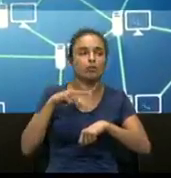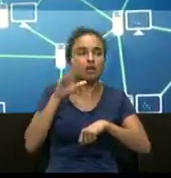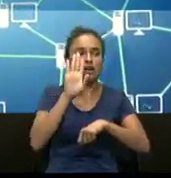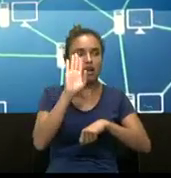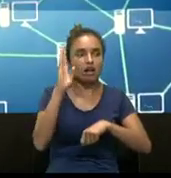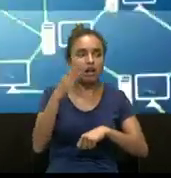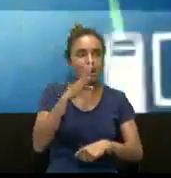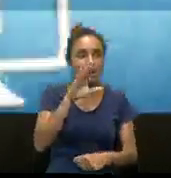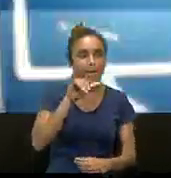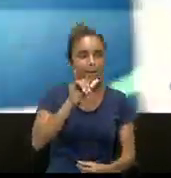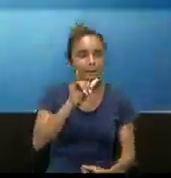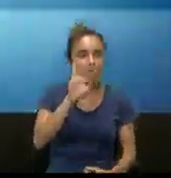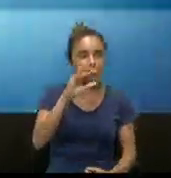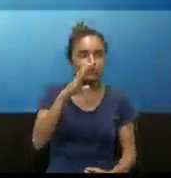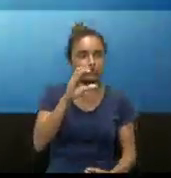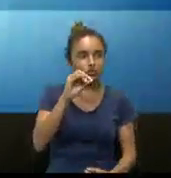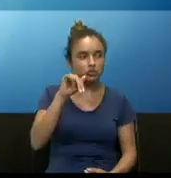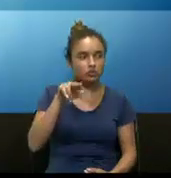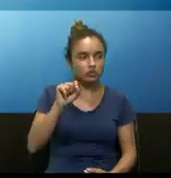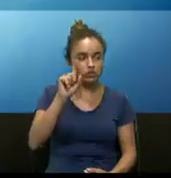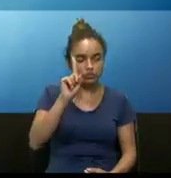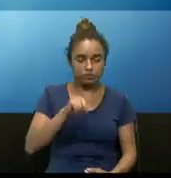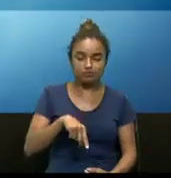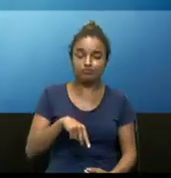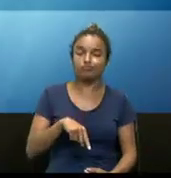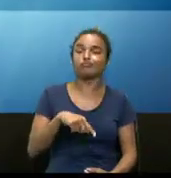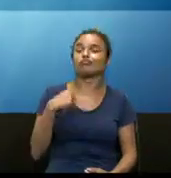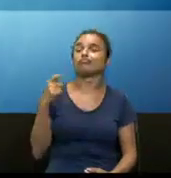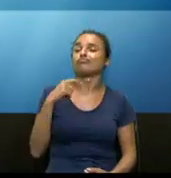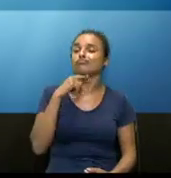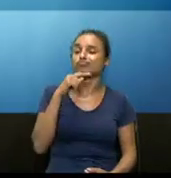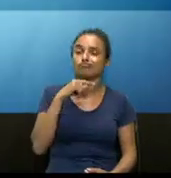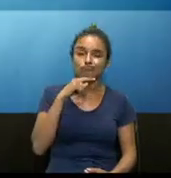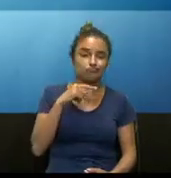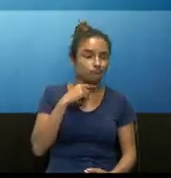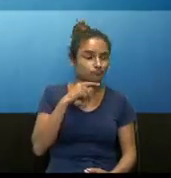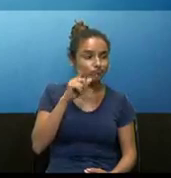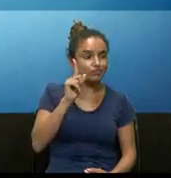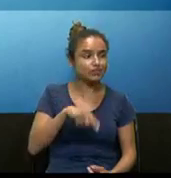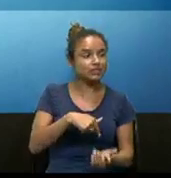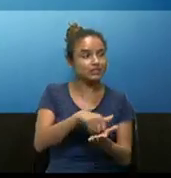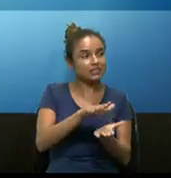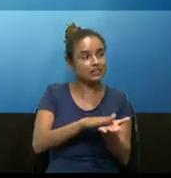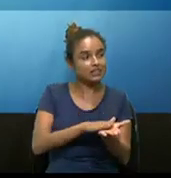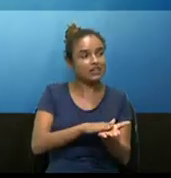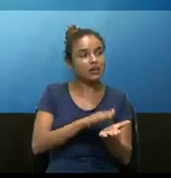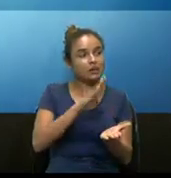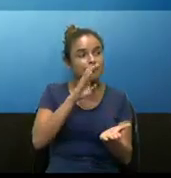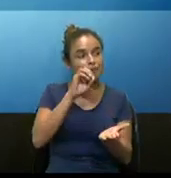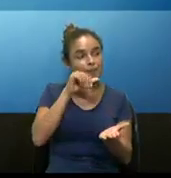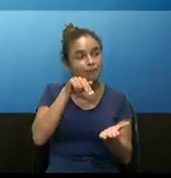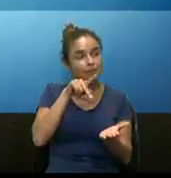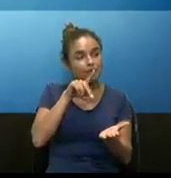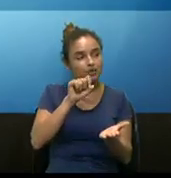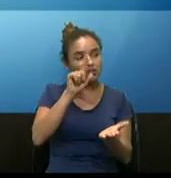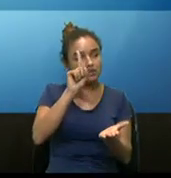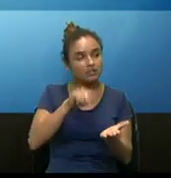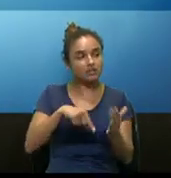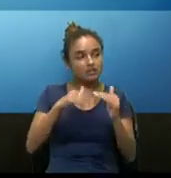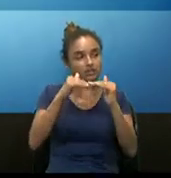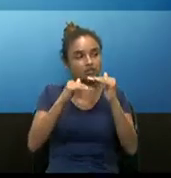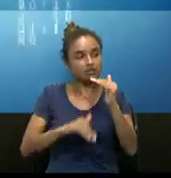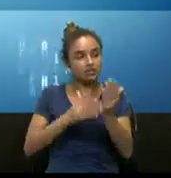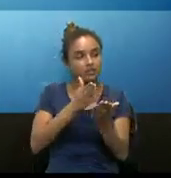bitcoins. A taxa de geração de moedas é controlada. A cada 4 anos ela cai pela